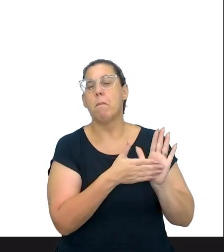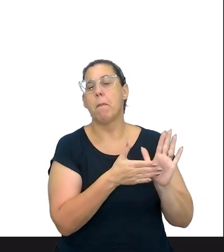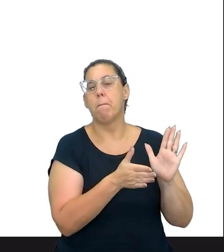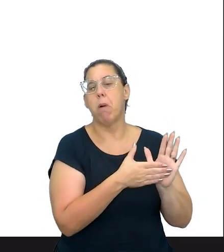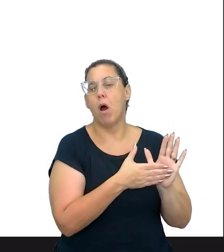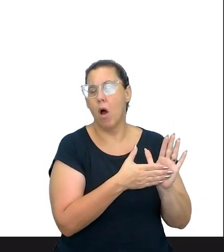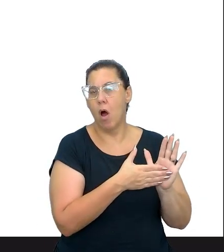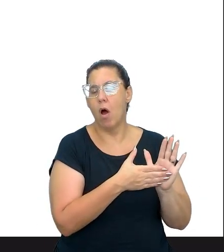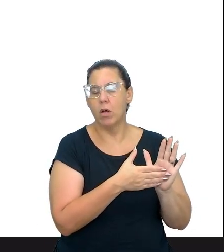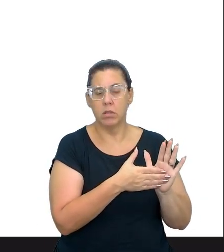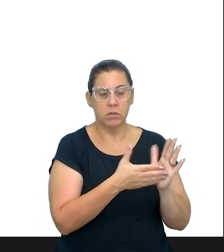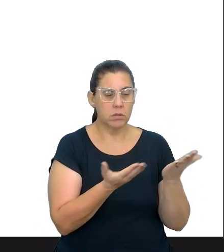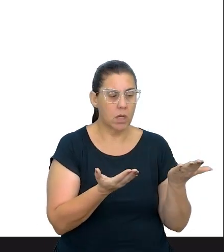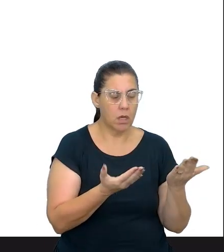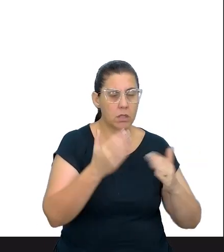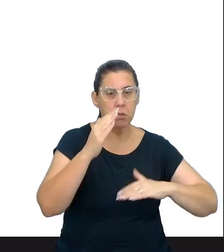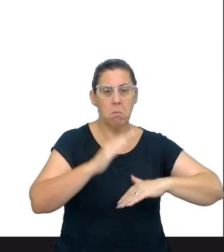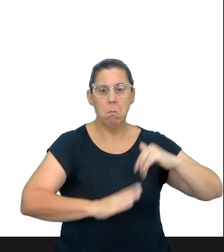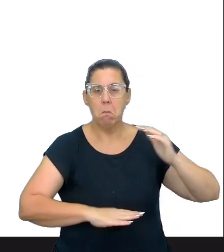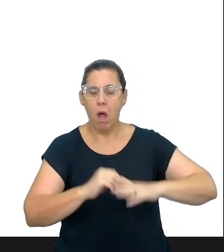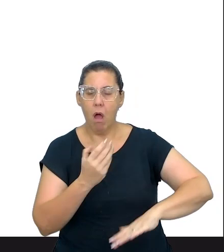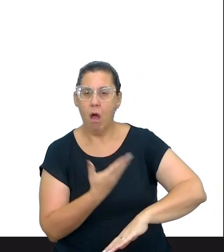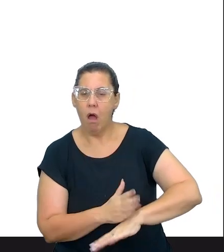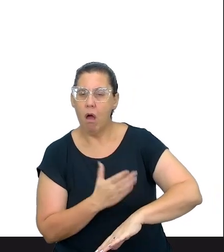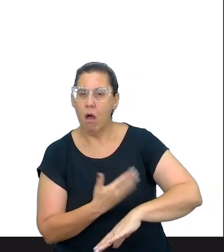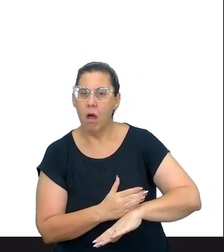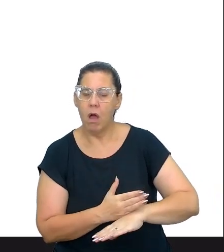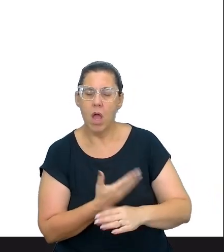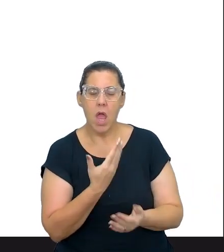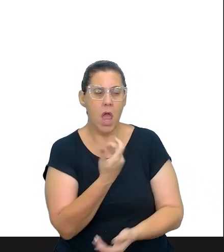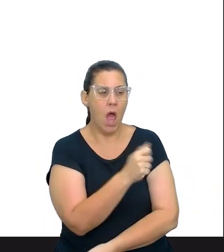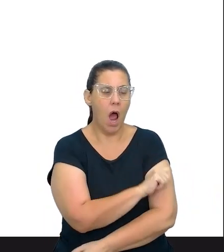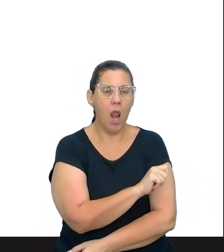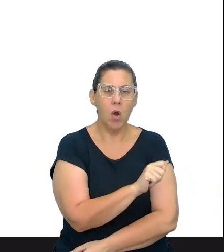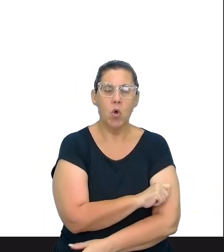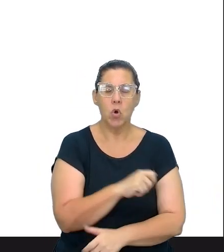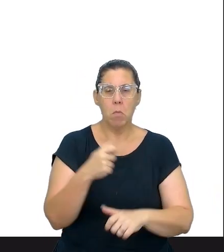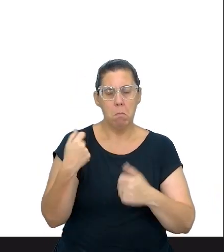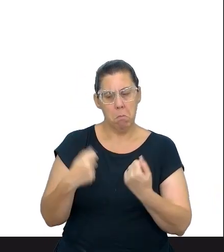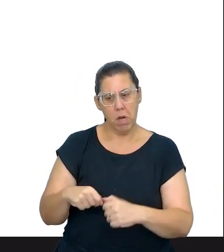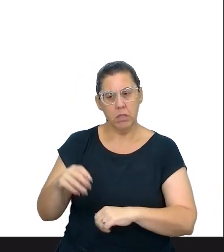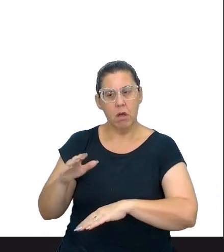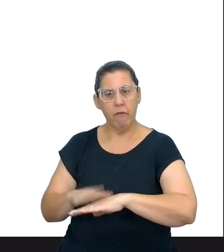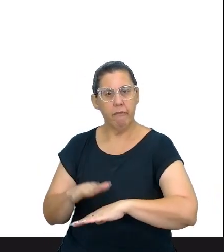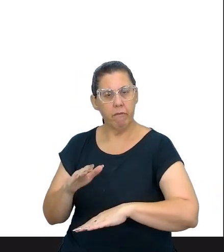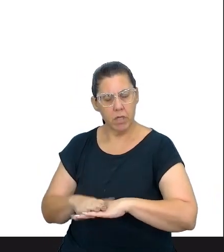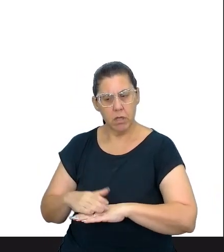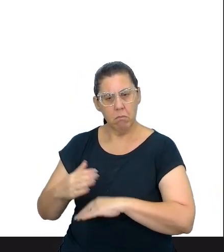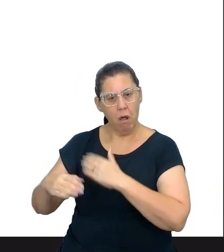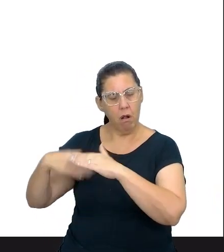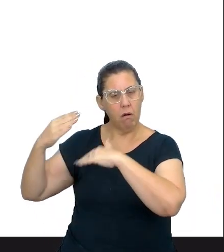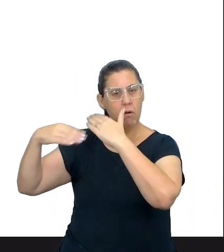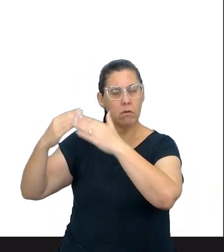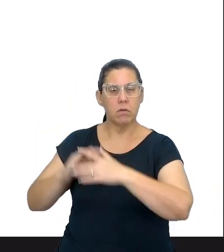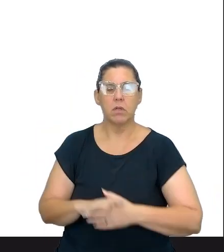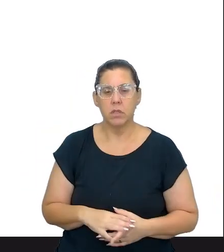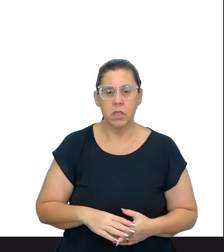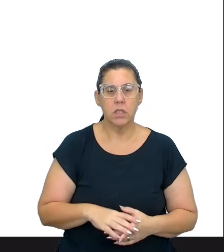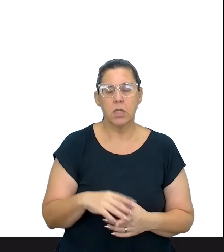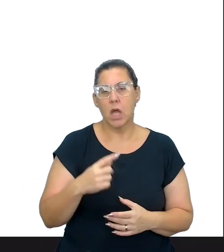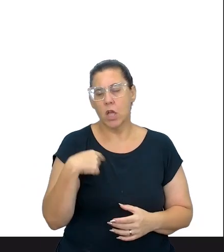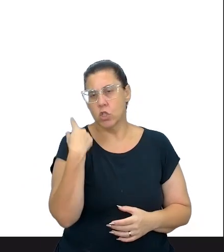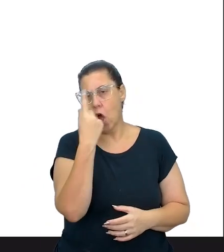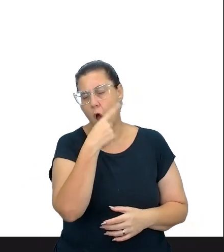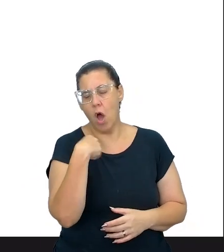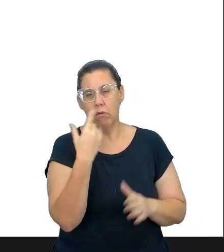de habilidade essencial que esses alunos deverão desenvolver durante as oito aulas que estão propostas